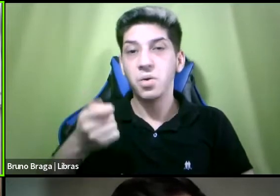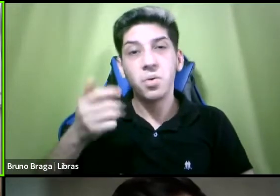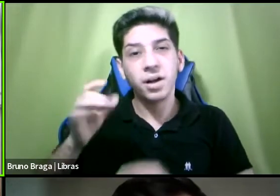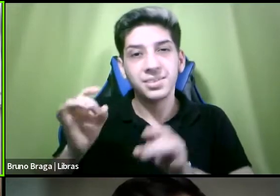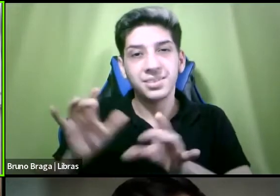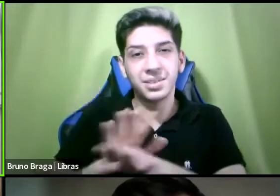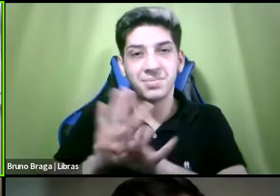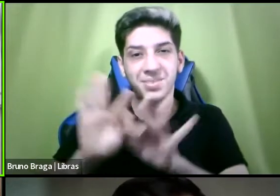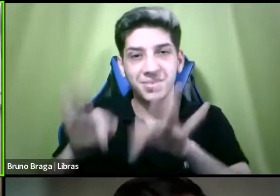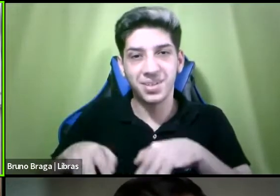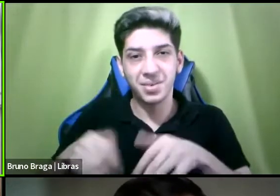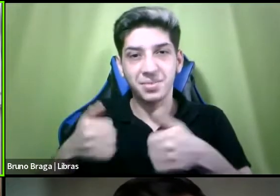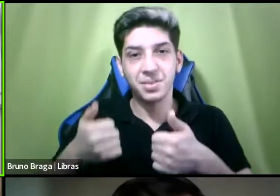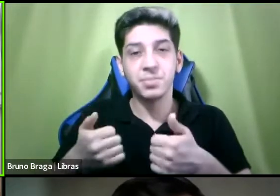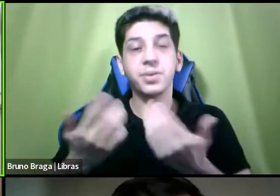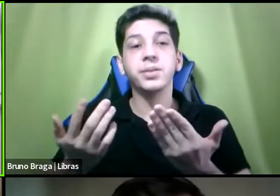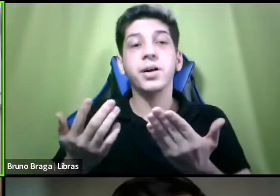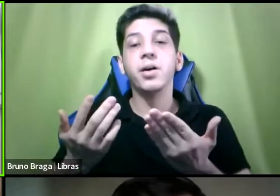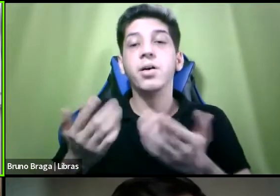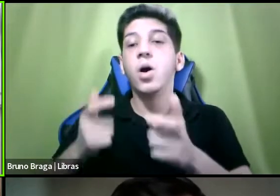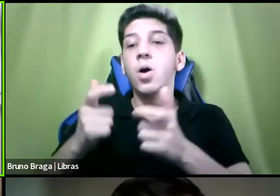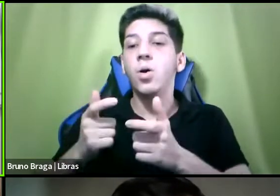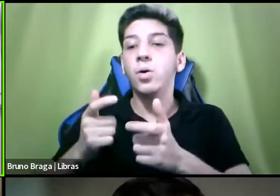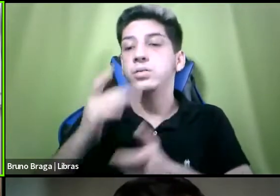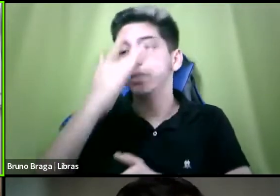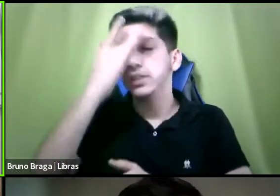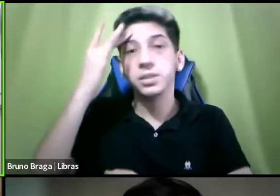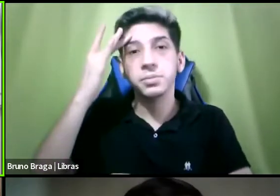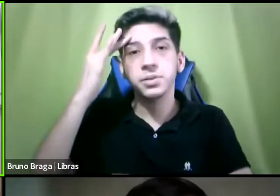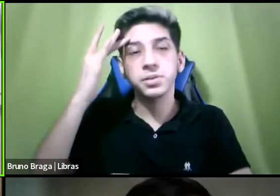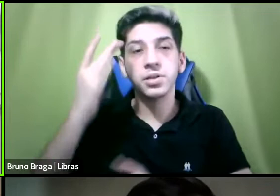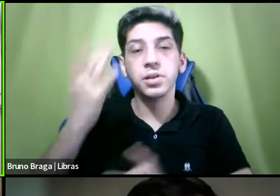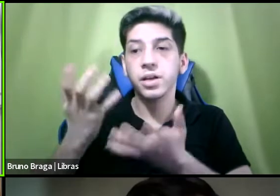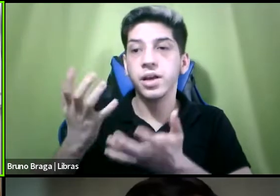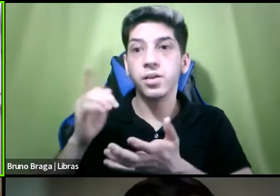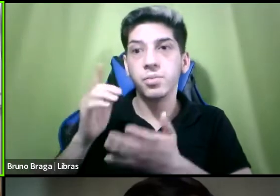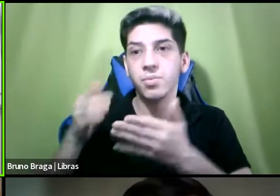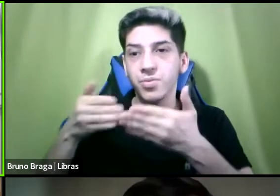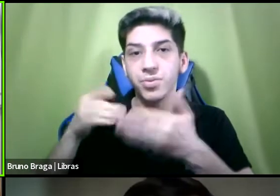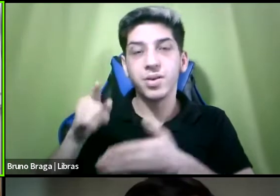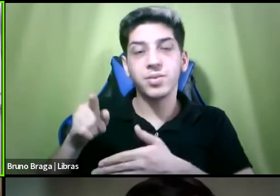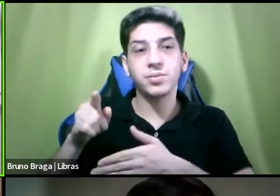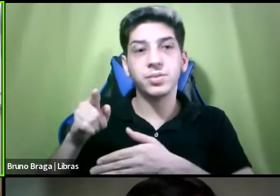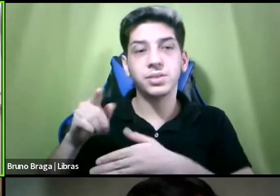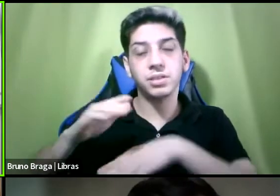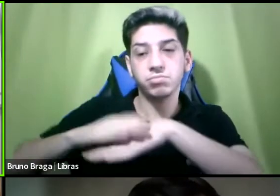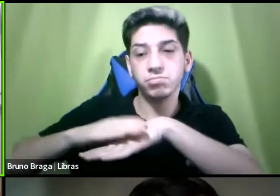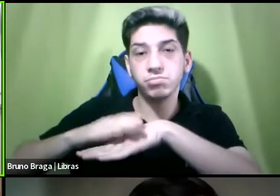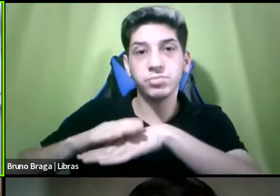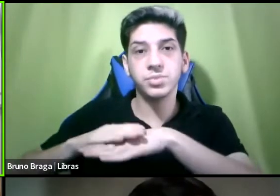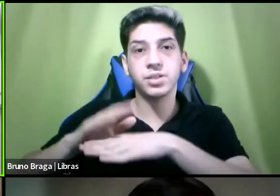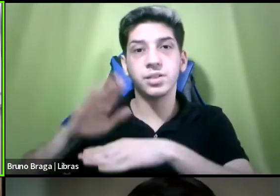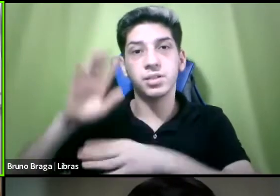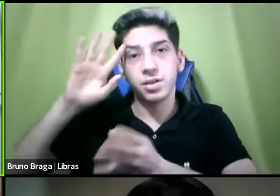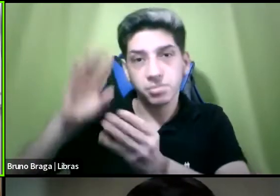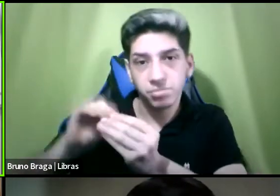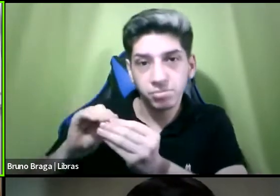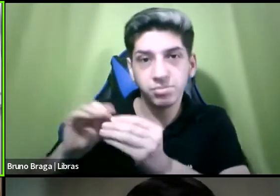onde que as pessoas eu queria só que você fizesse assim o seu encerramento